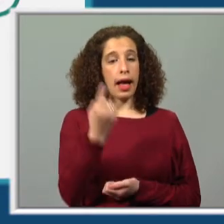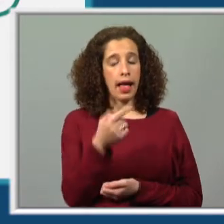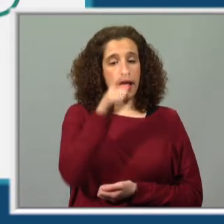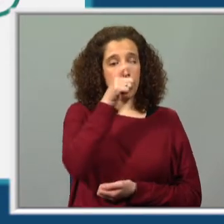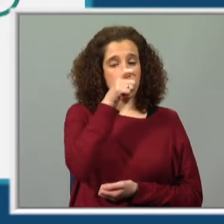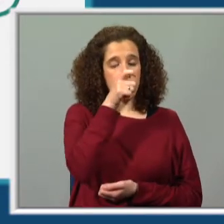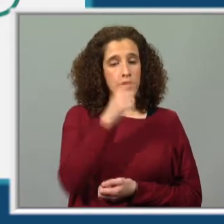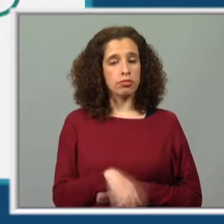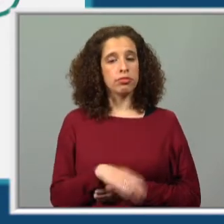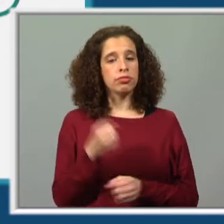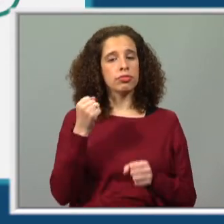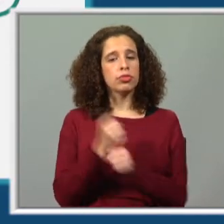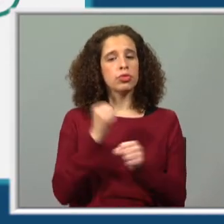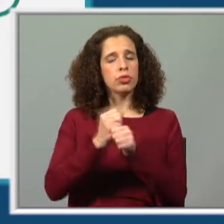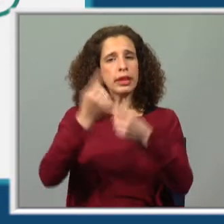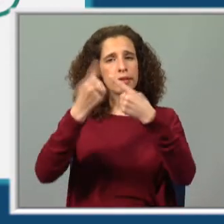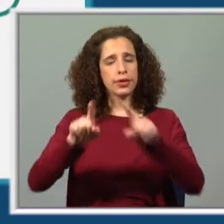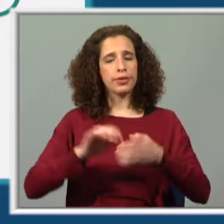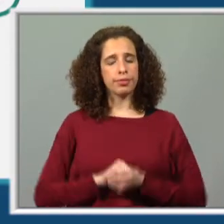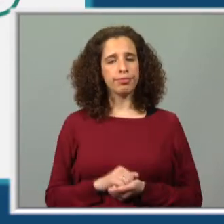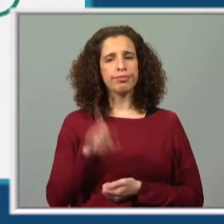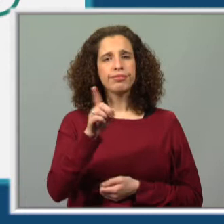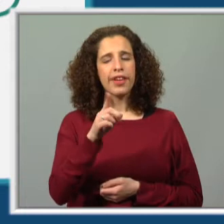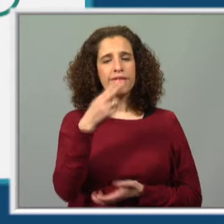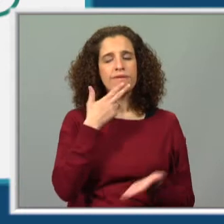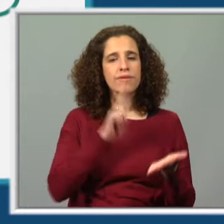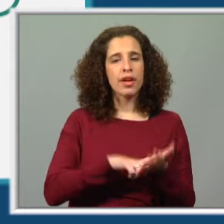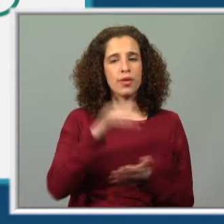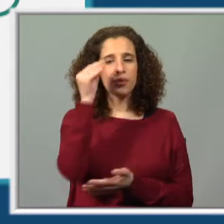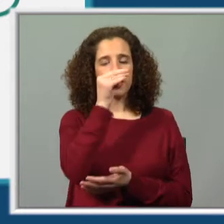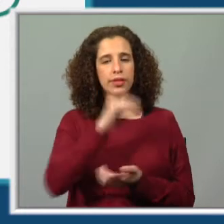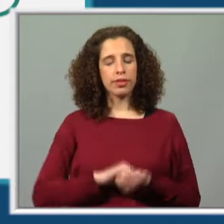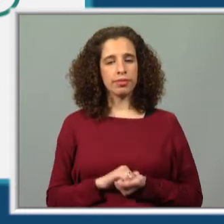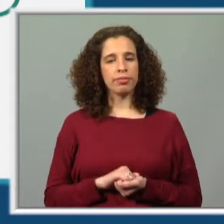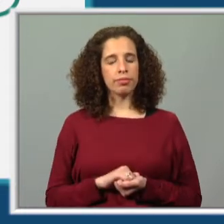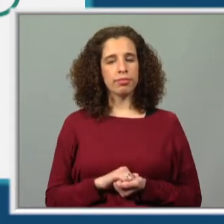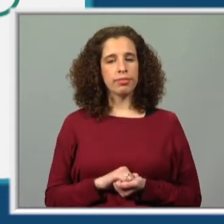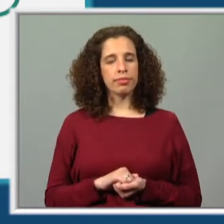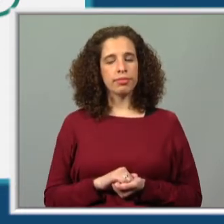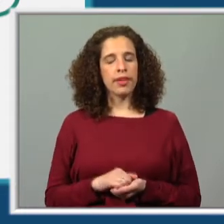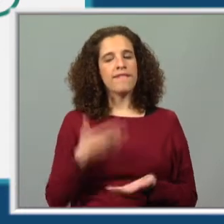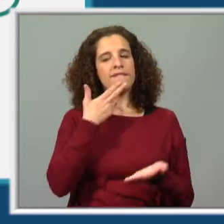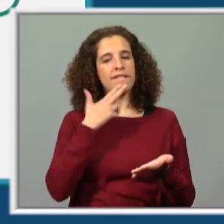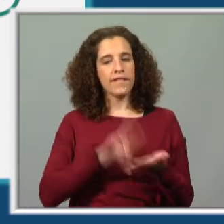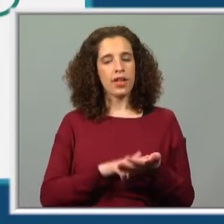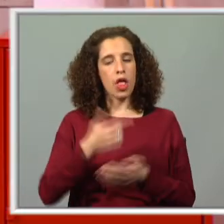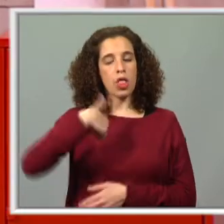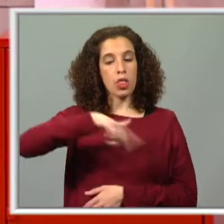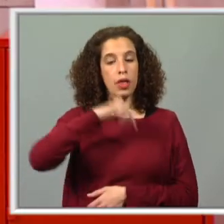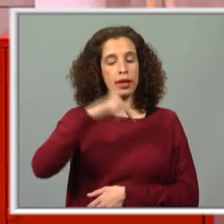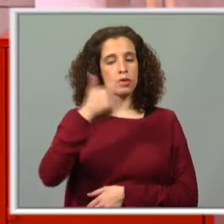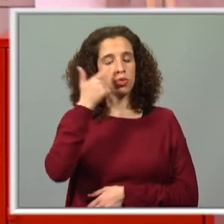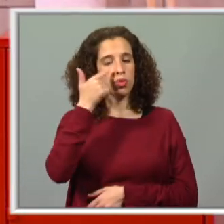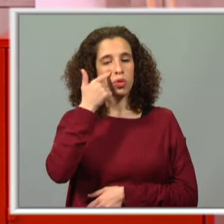formiga tem uma função diferente. E esta? Verdadeira ou falsa? Claro, é verdadeira. Nós aqui até